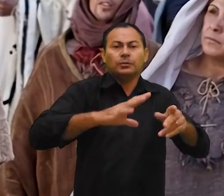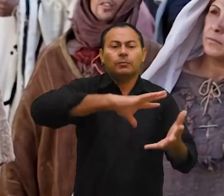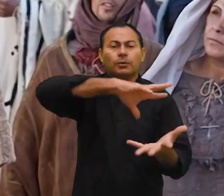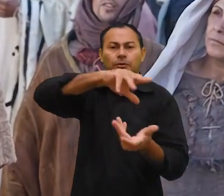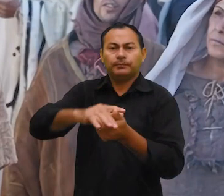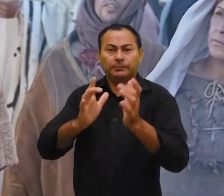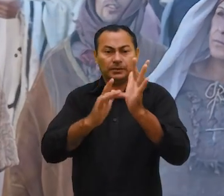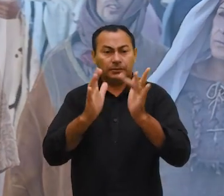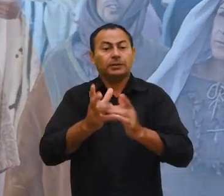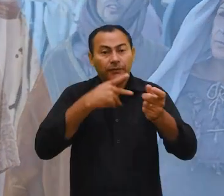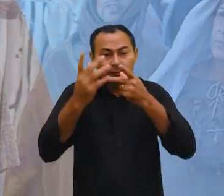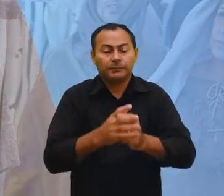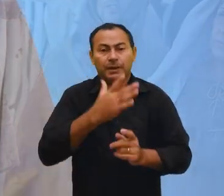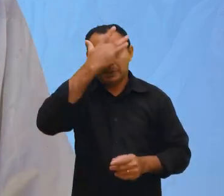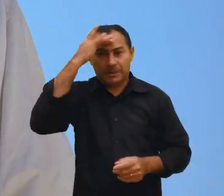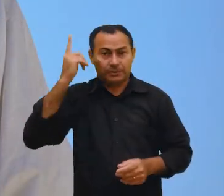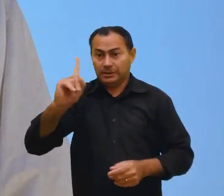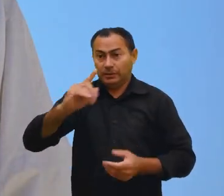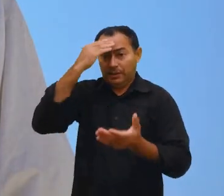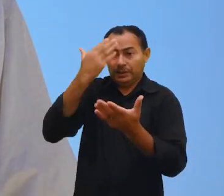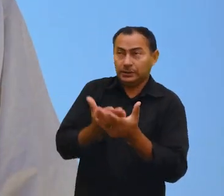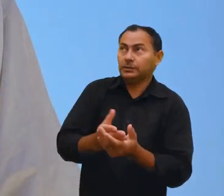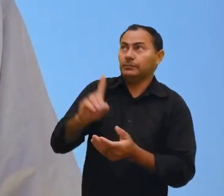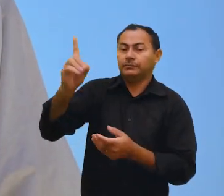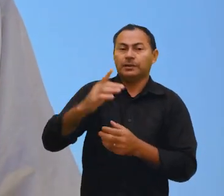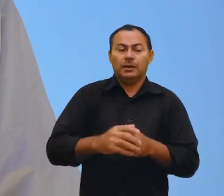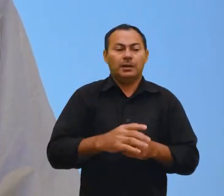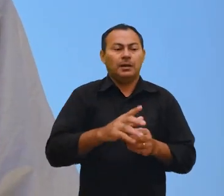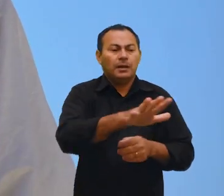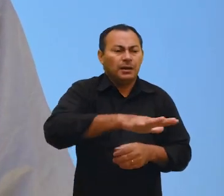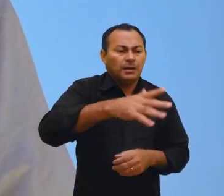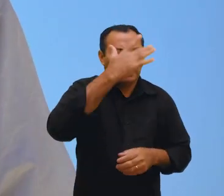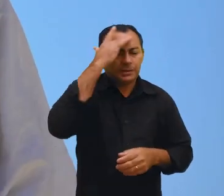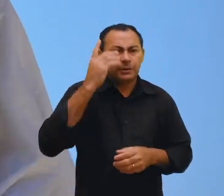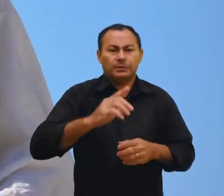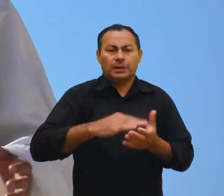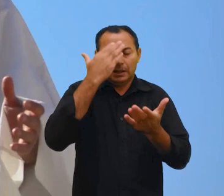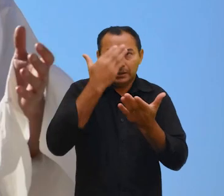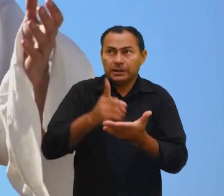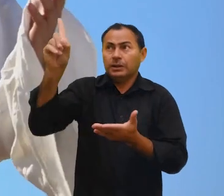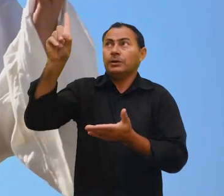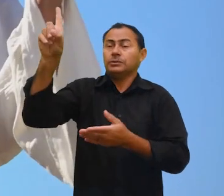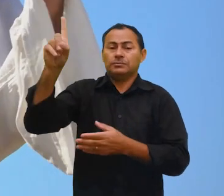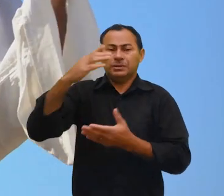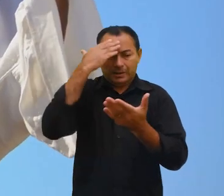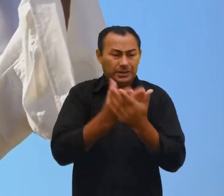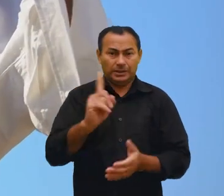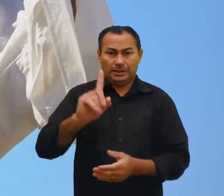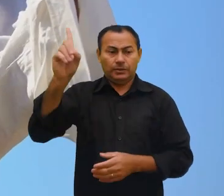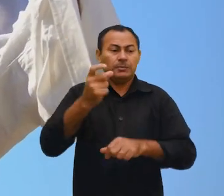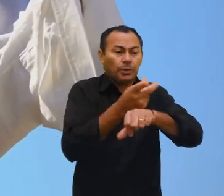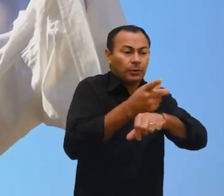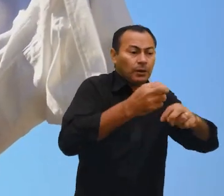fez uma observação aqui. Ele diz que os pagãos, os gentios, buscam as coisas que causam tanta preocupação.